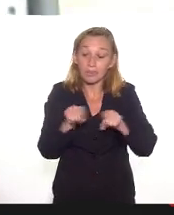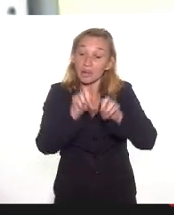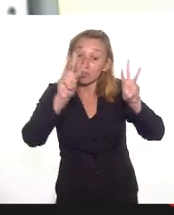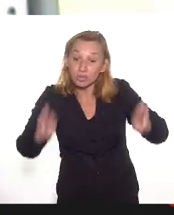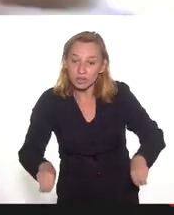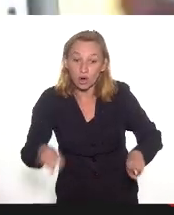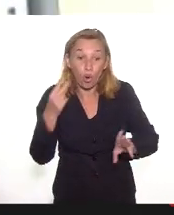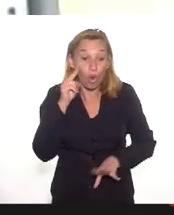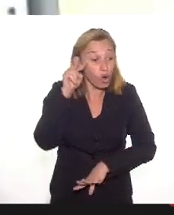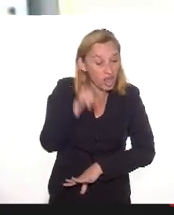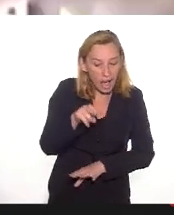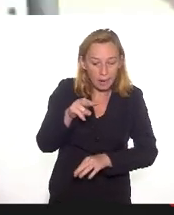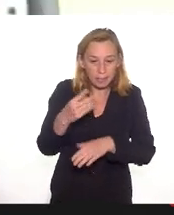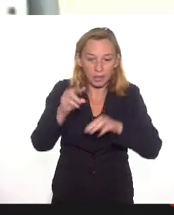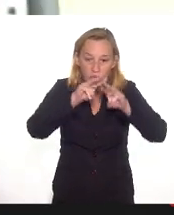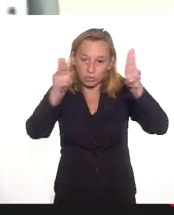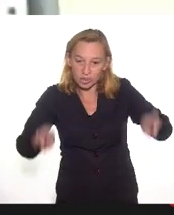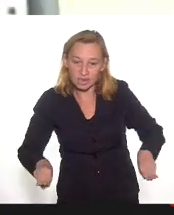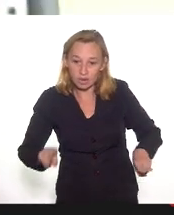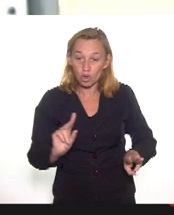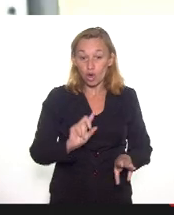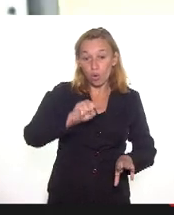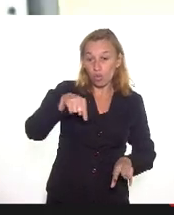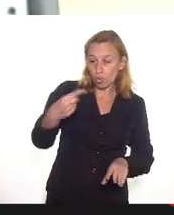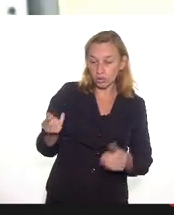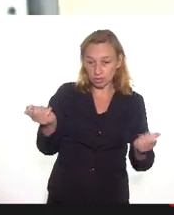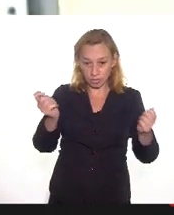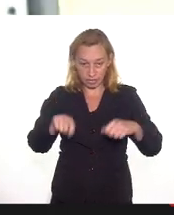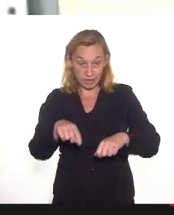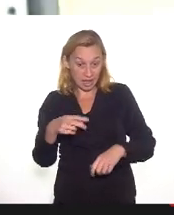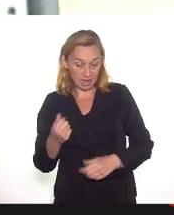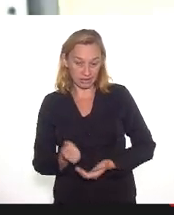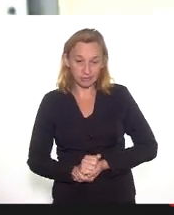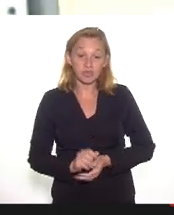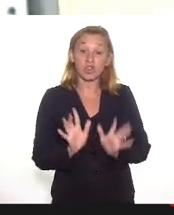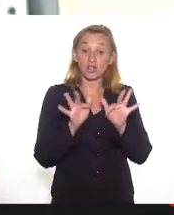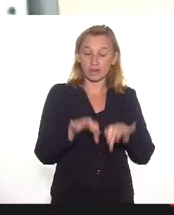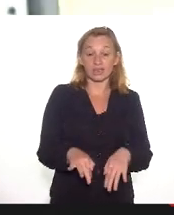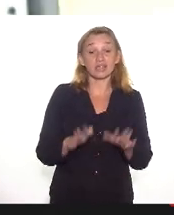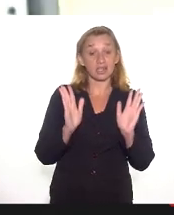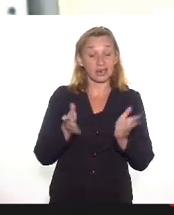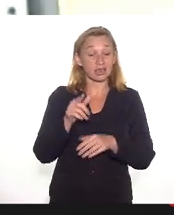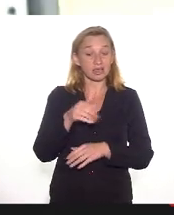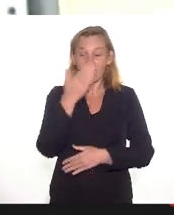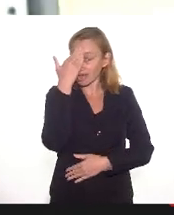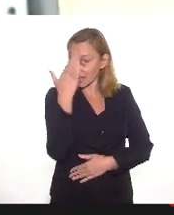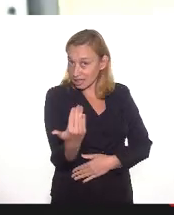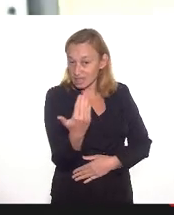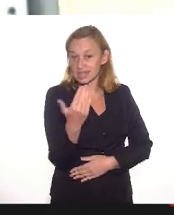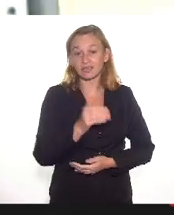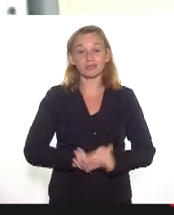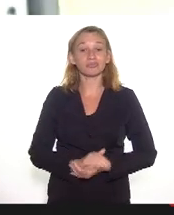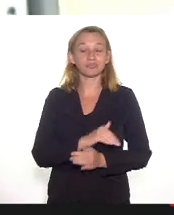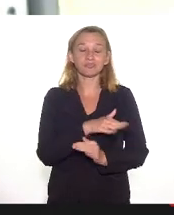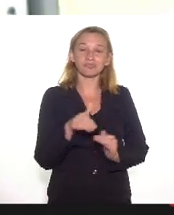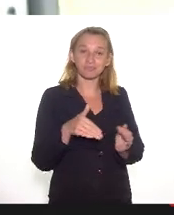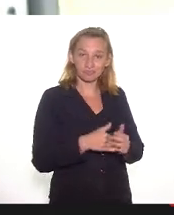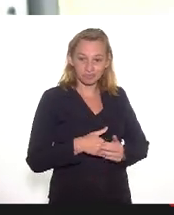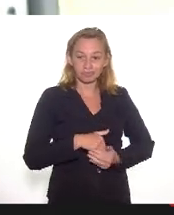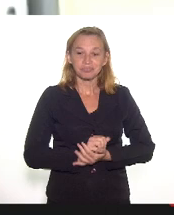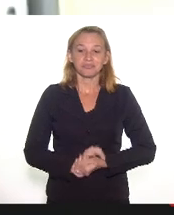olhar para os museus com outras possibilidades. E eu finalizo aqui, então, agradecendo a todos